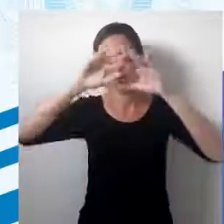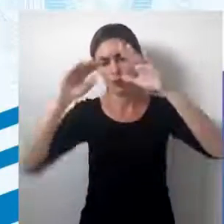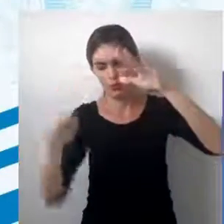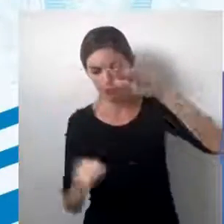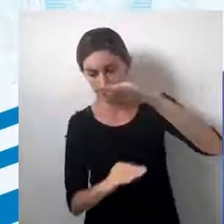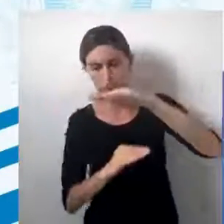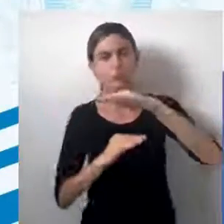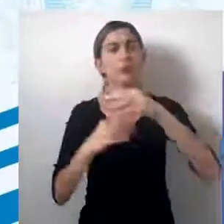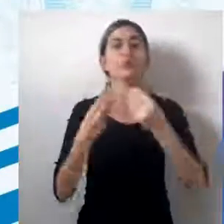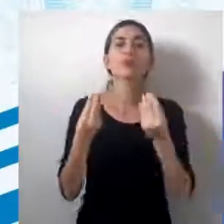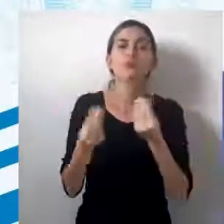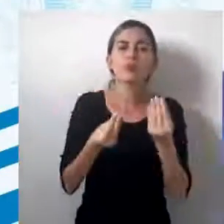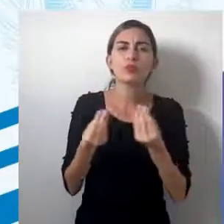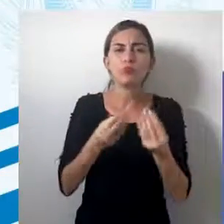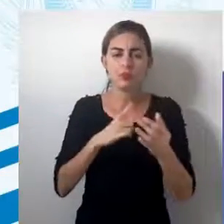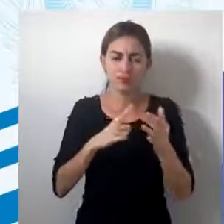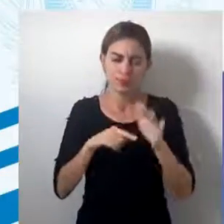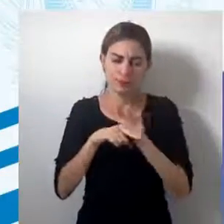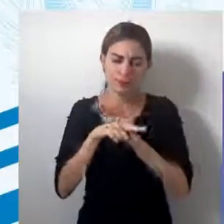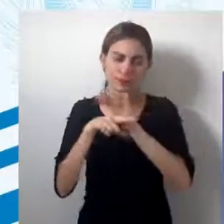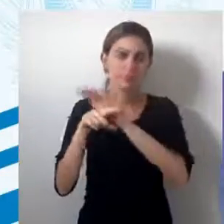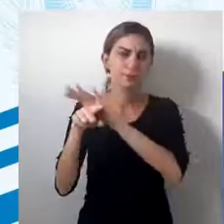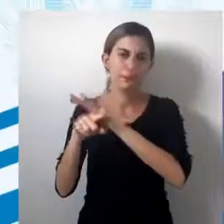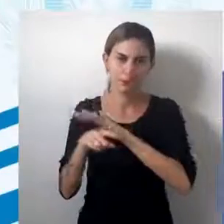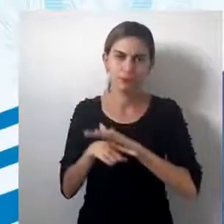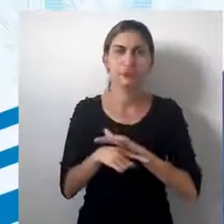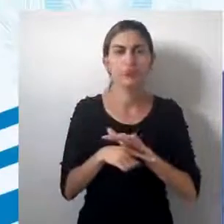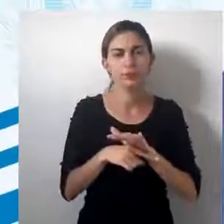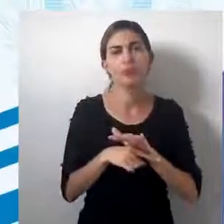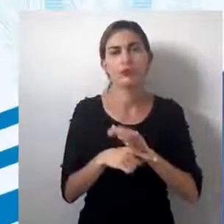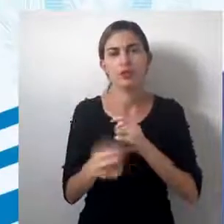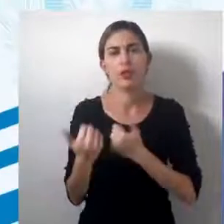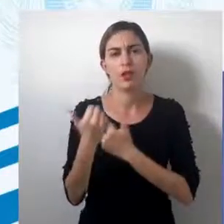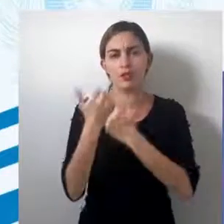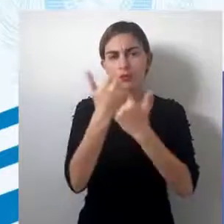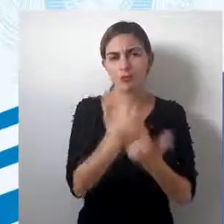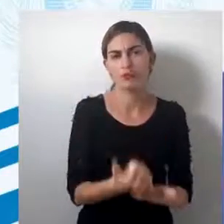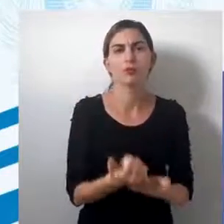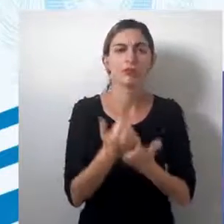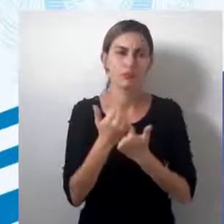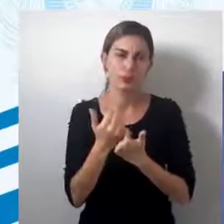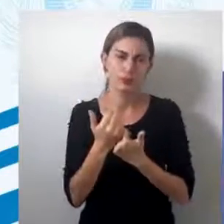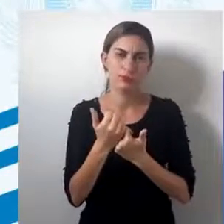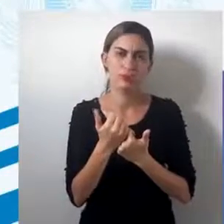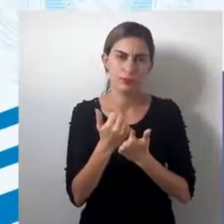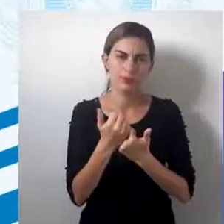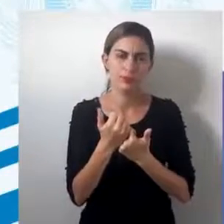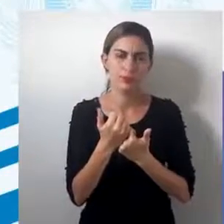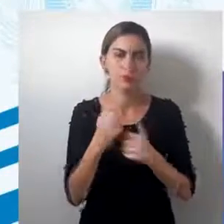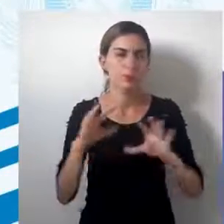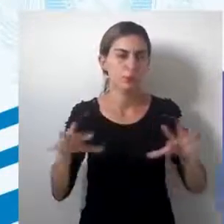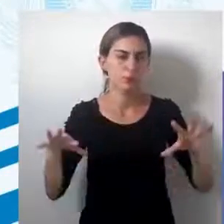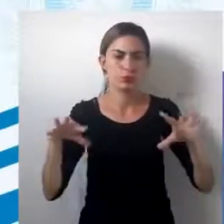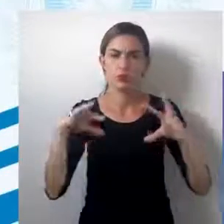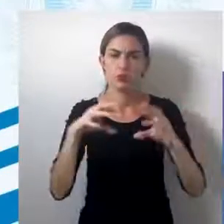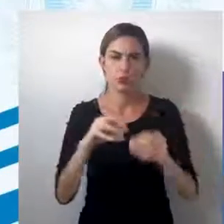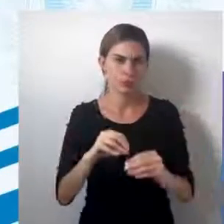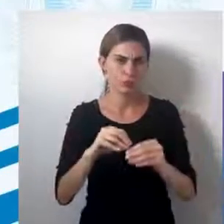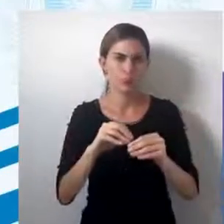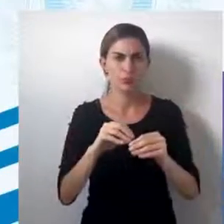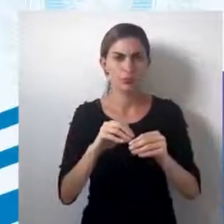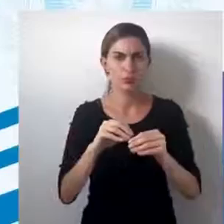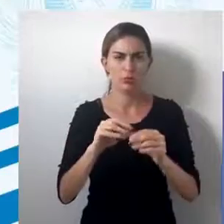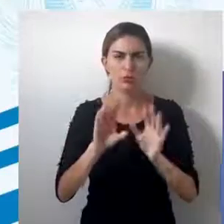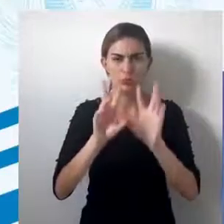Então, para isso, a gente tem uma análise, um instrumento que pode representar todo esse